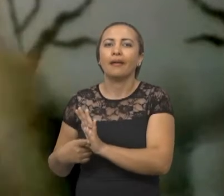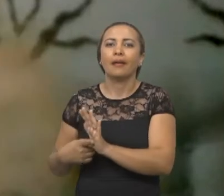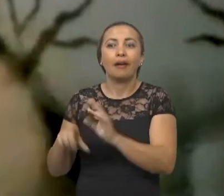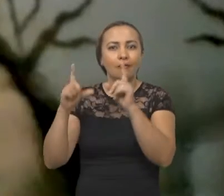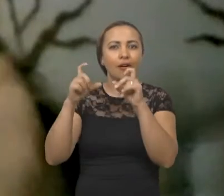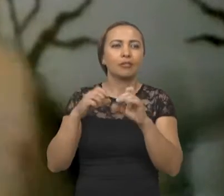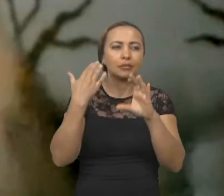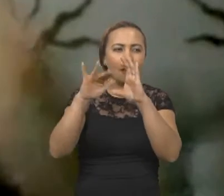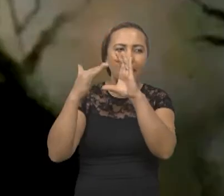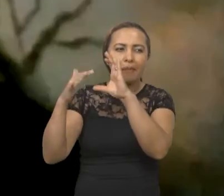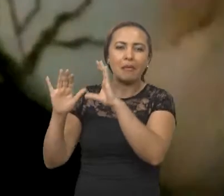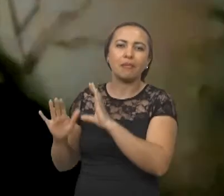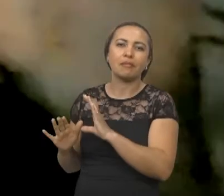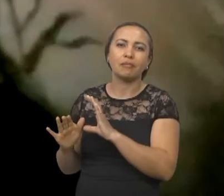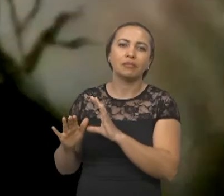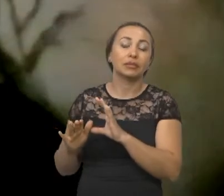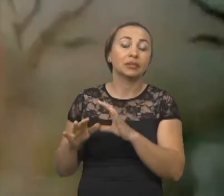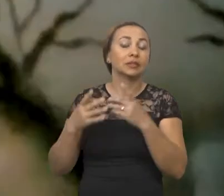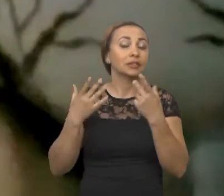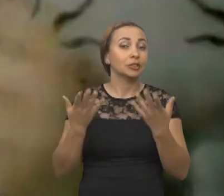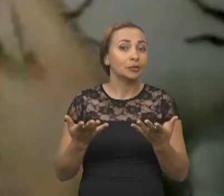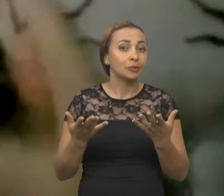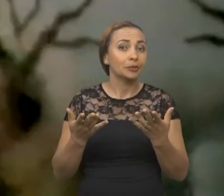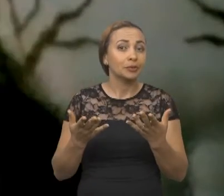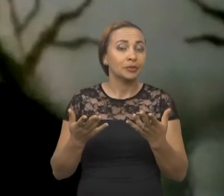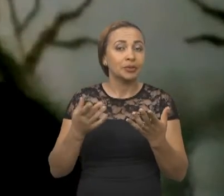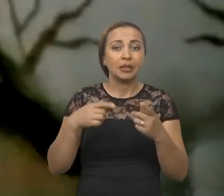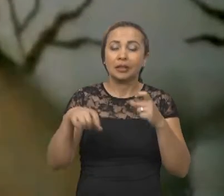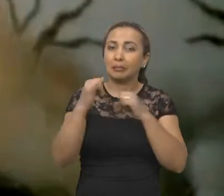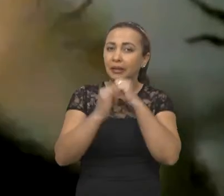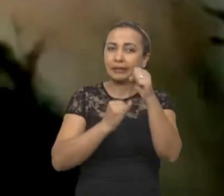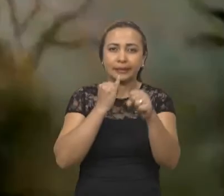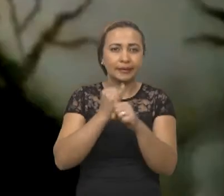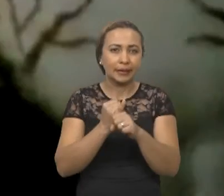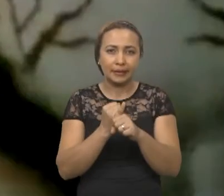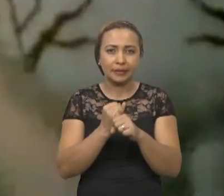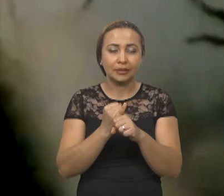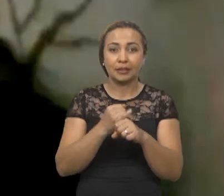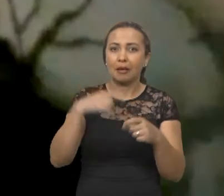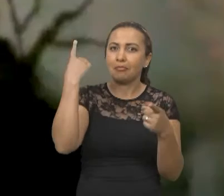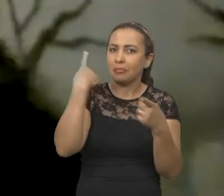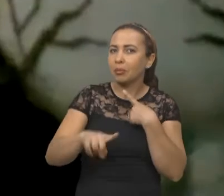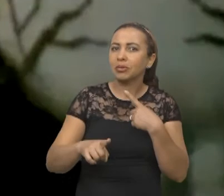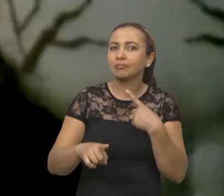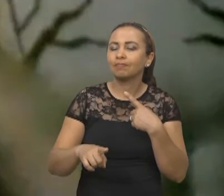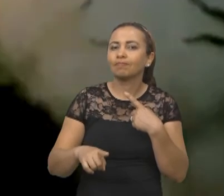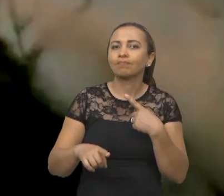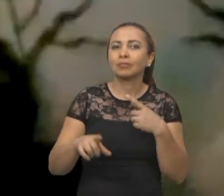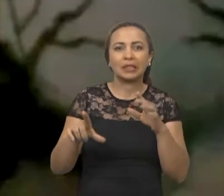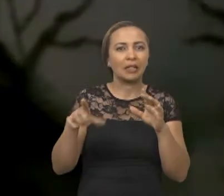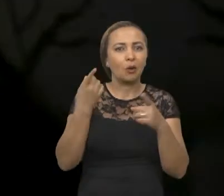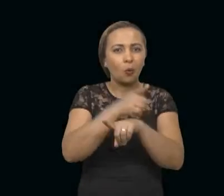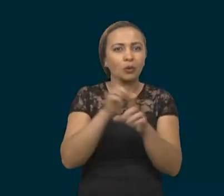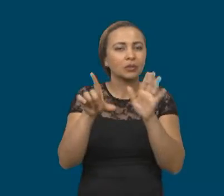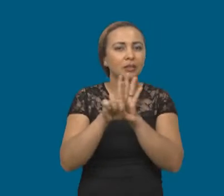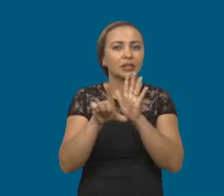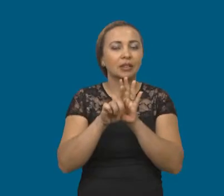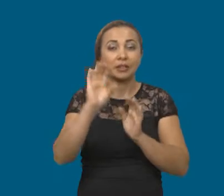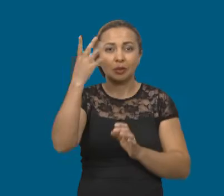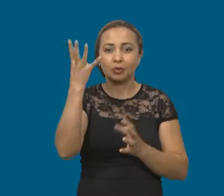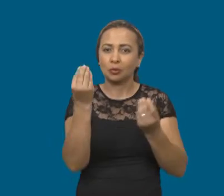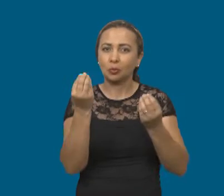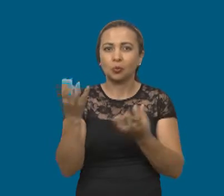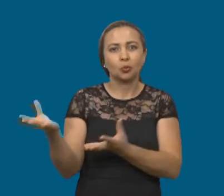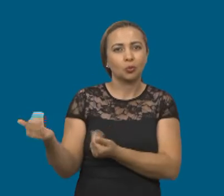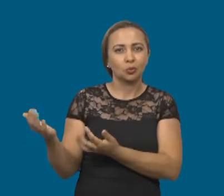que ele vai compartilhar essas imagens para outras pessoas, para a internet, para a família, para o jornal. Isso está